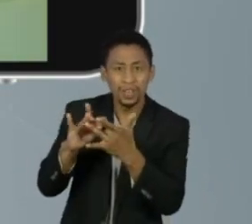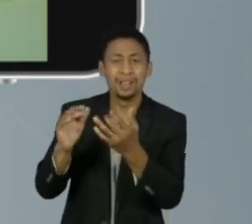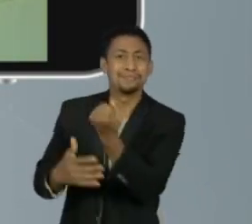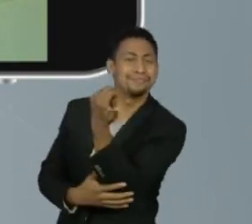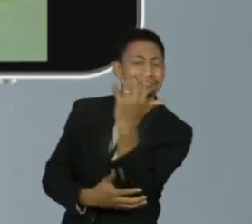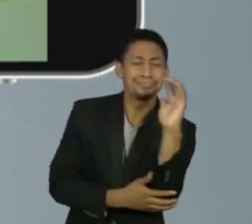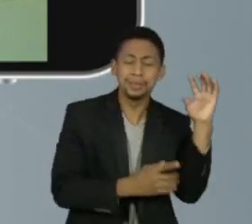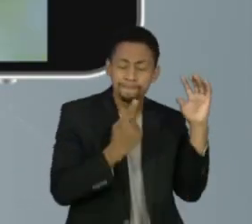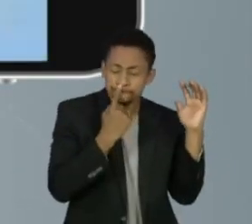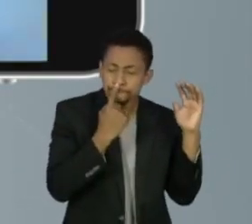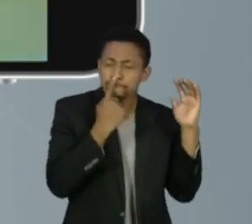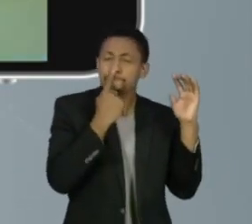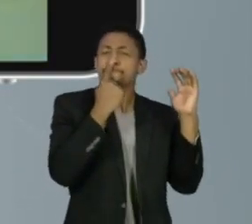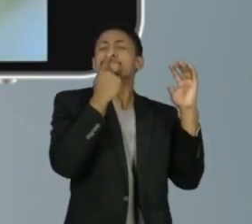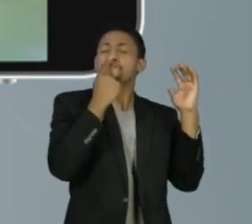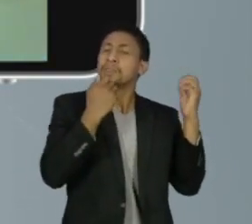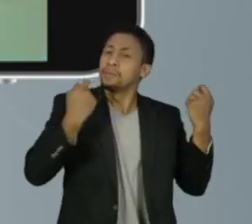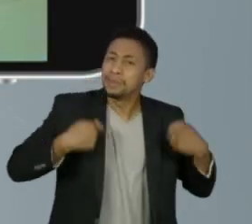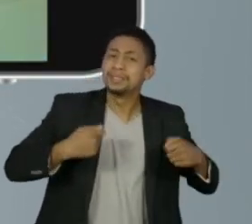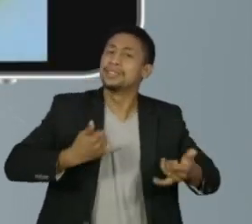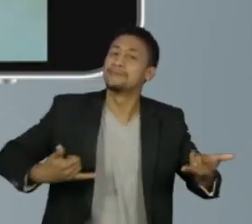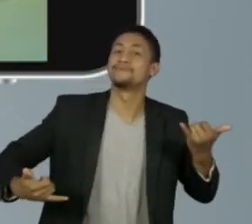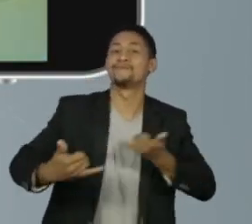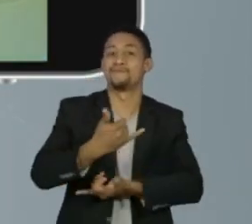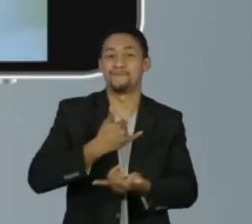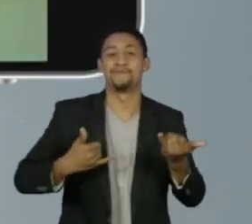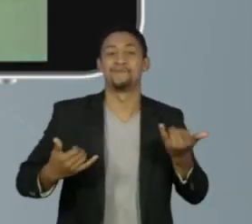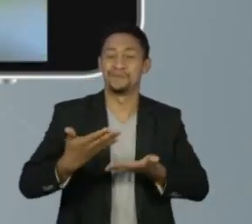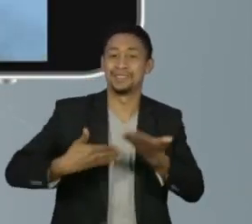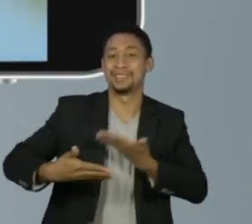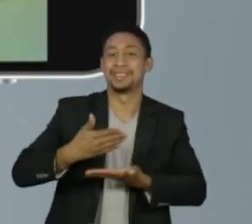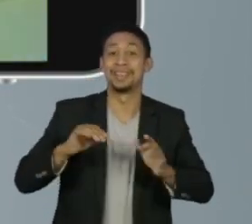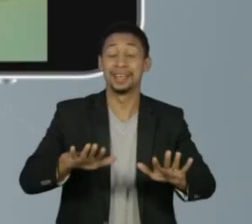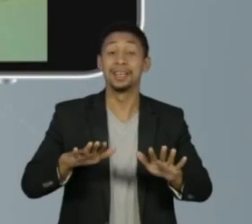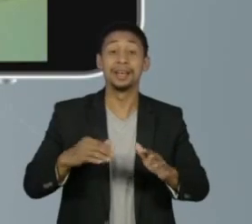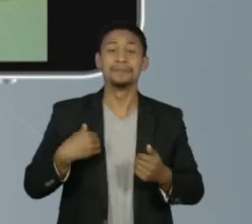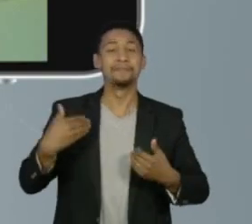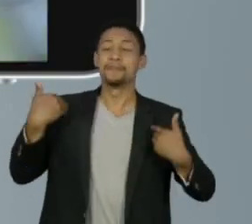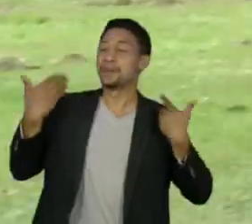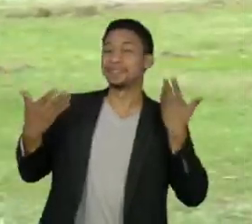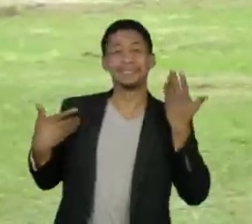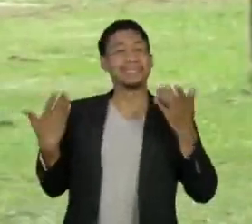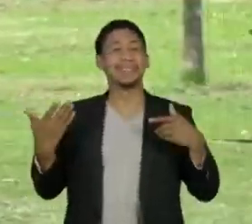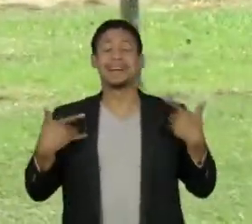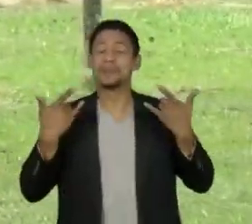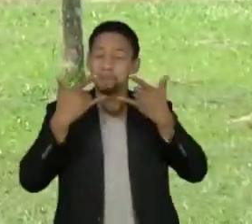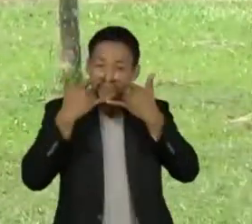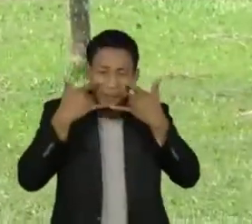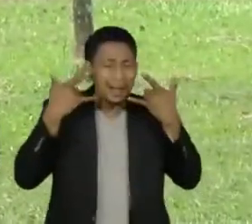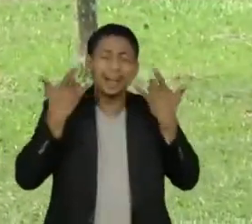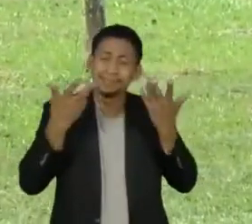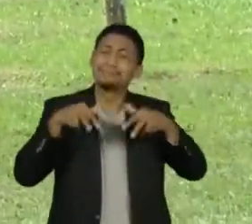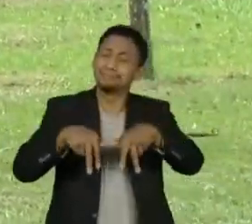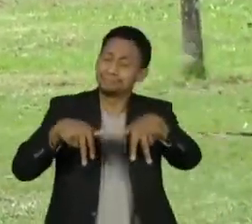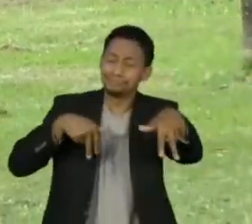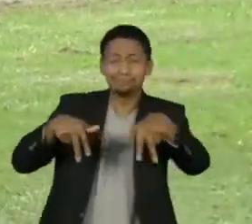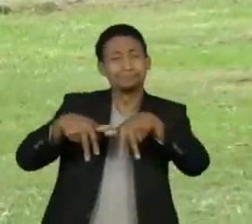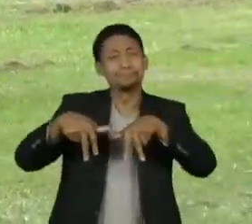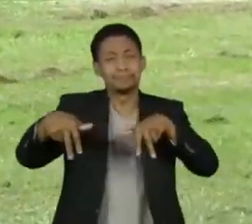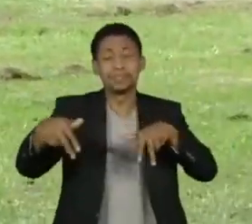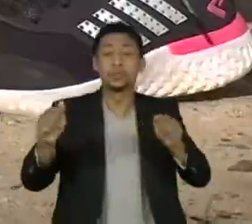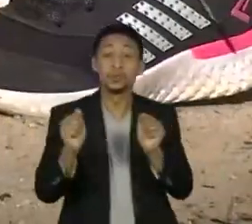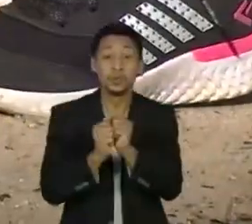com a natureza. As crianças podendo sair com os pais sempre de máscara, com o distanciamento social